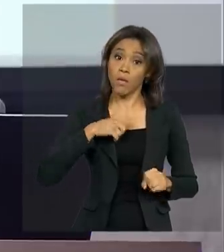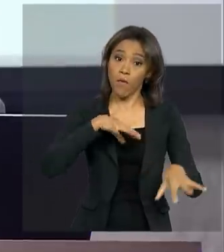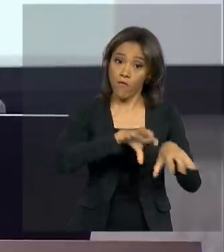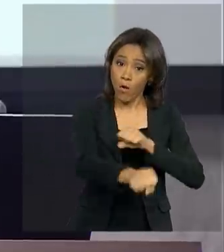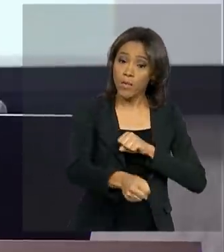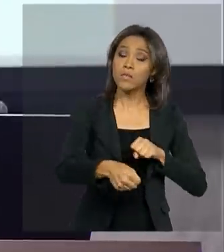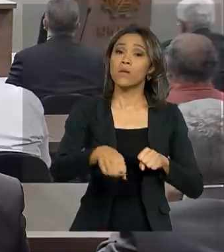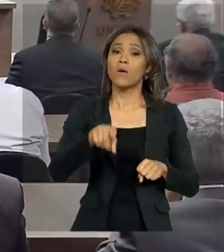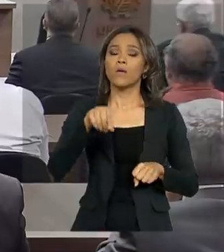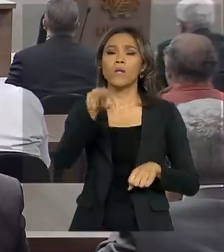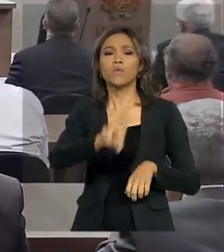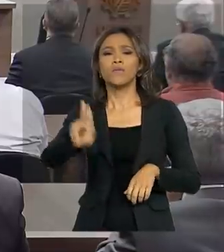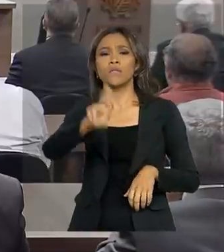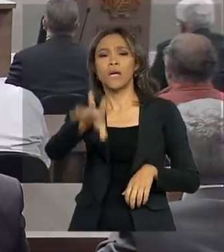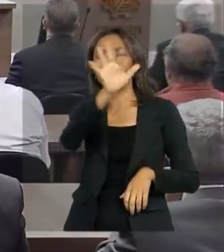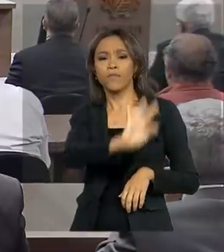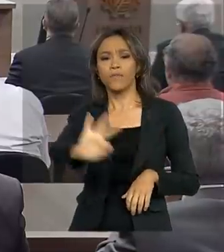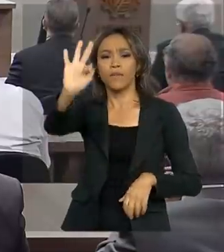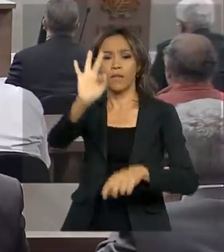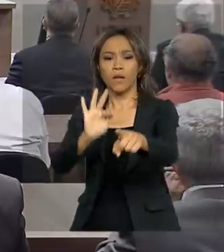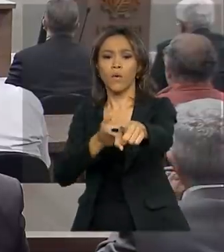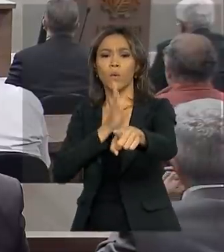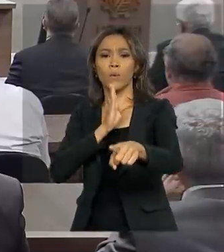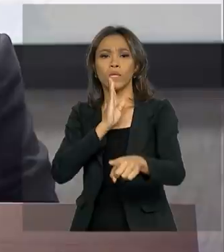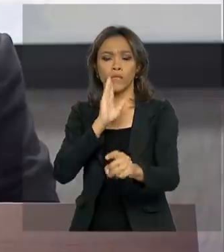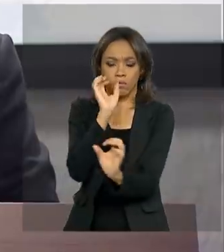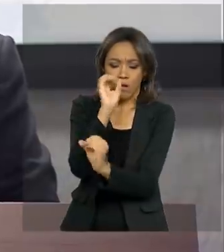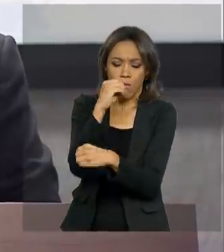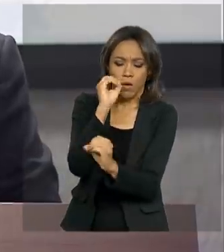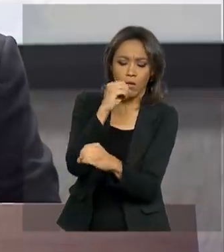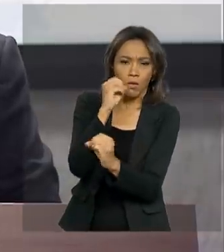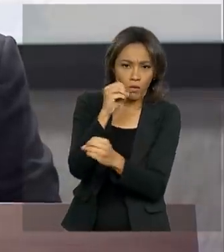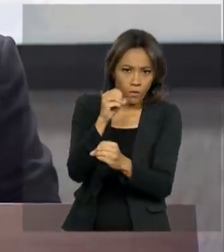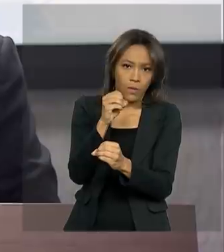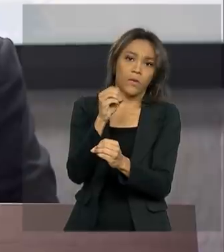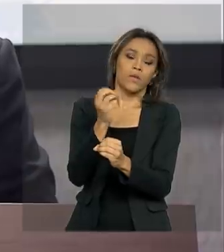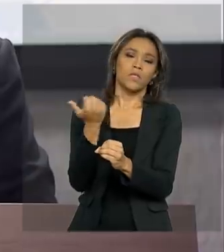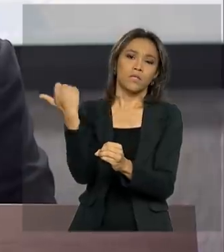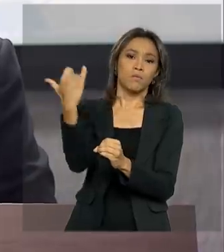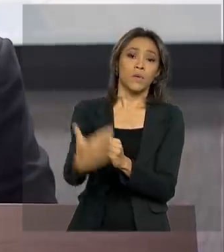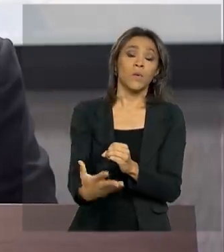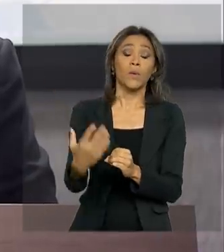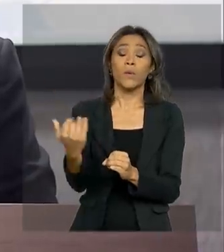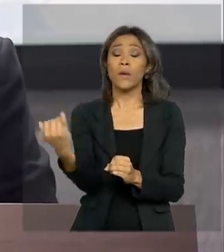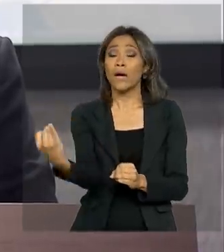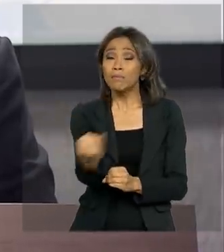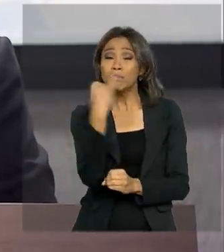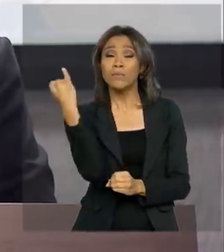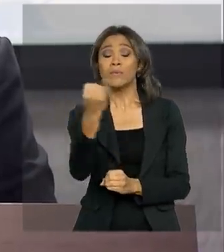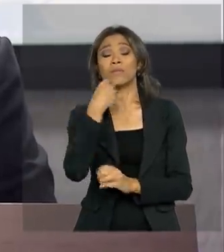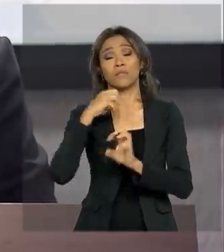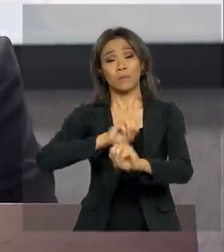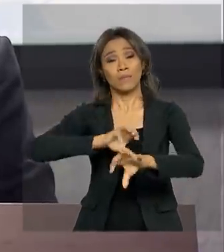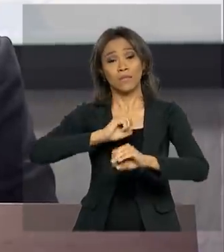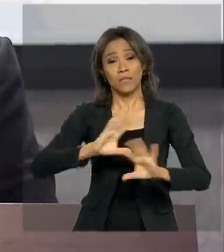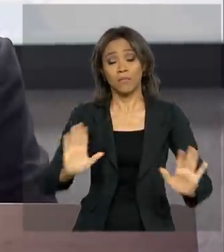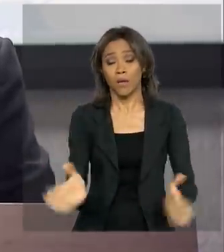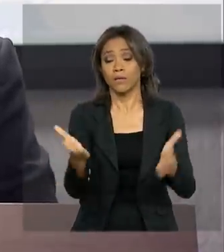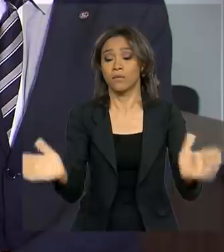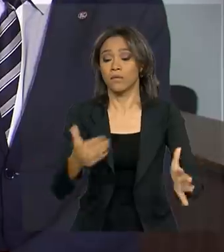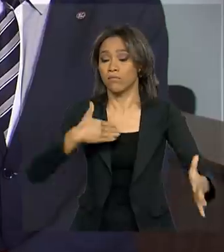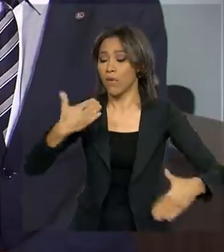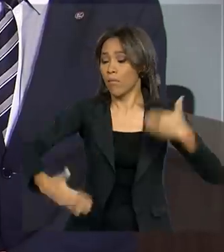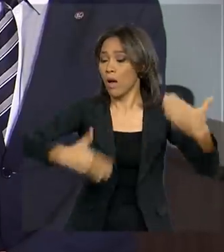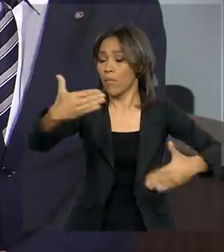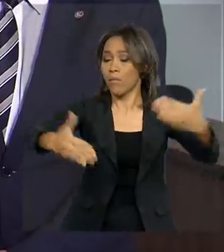Universidade Federal, Mourão conheceu os laboratórios e destacou o papel da educação no desenvolvimento da região e do país.